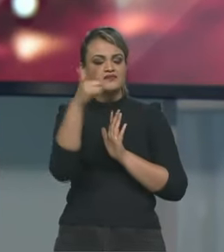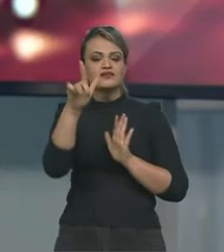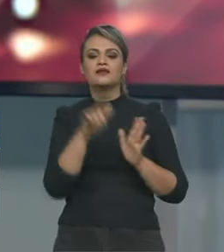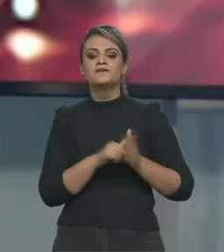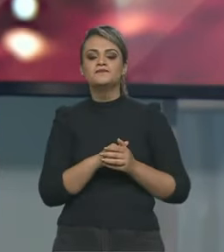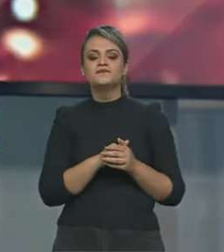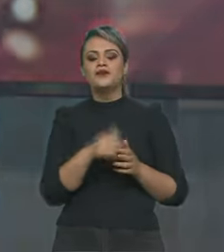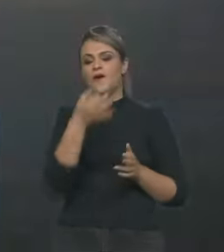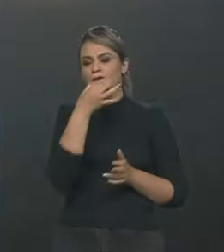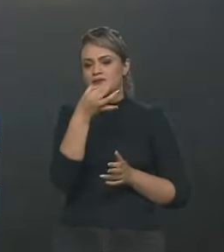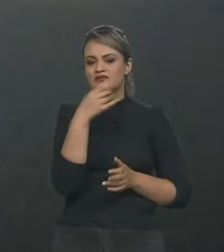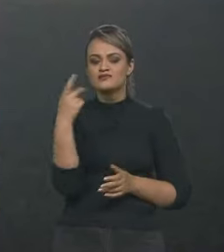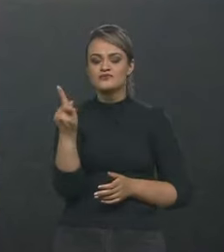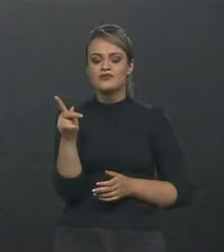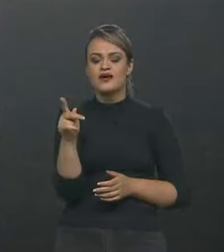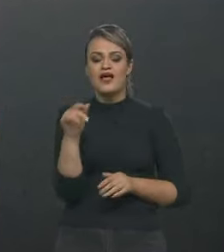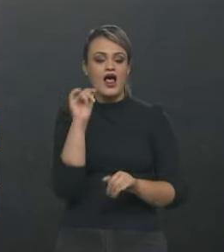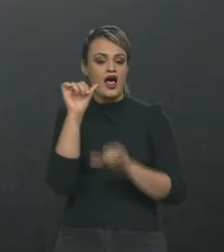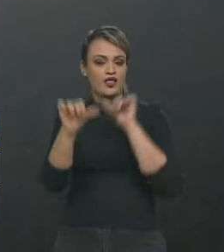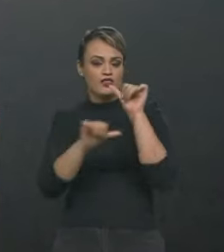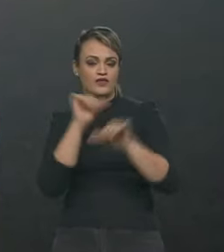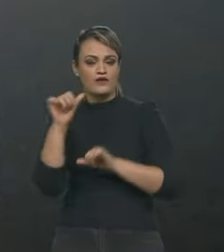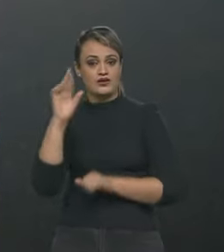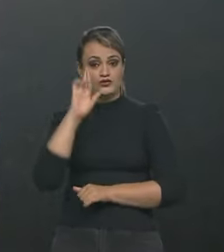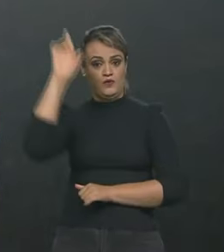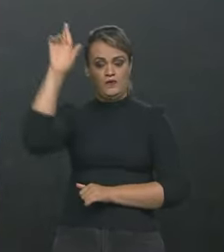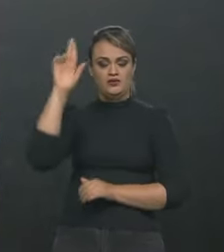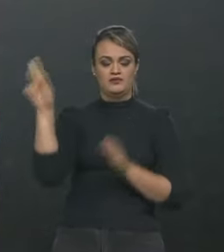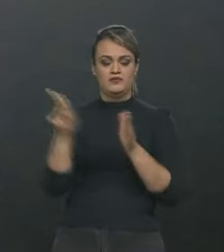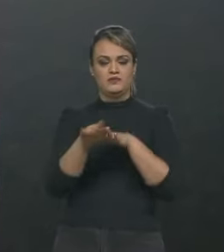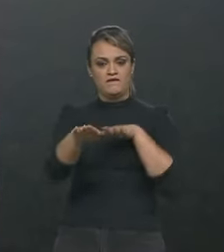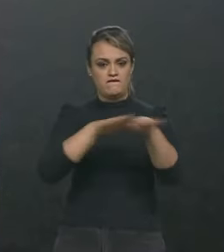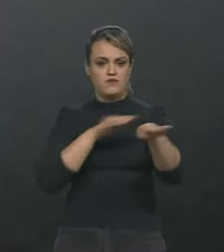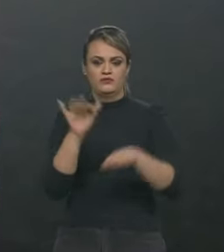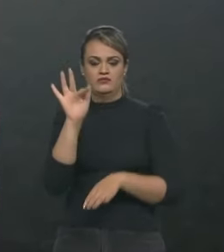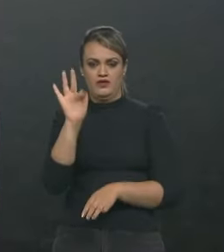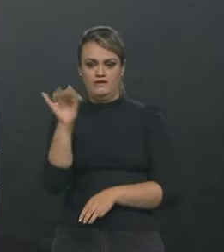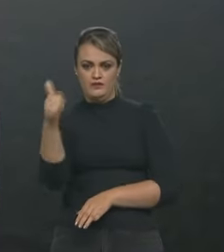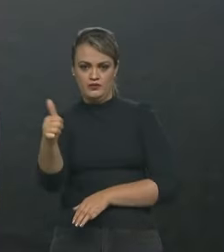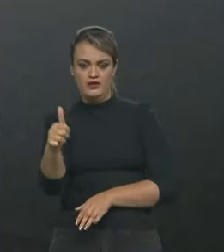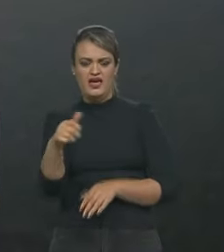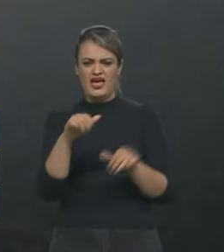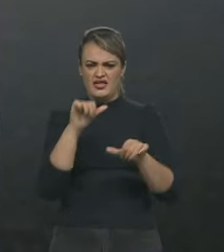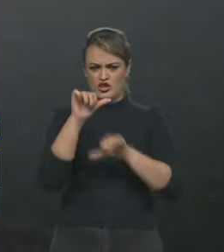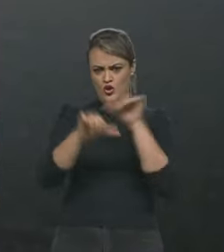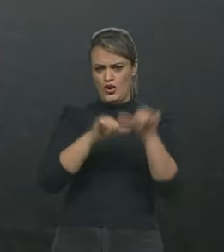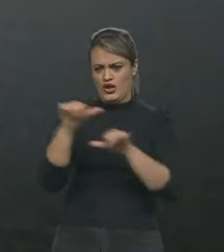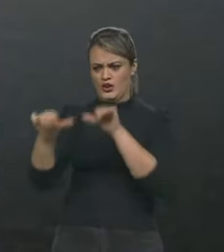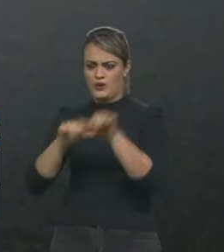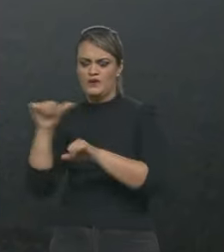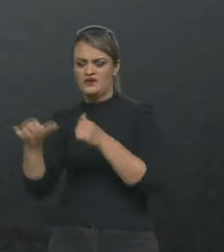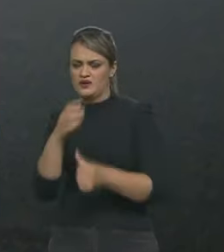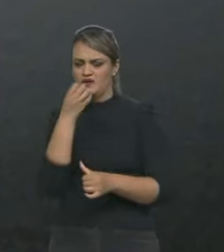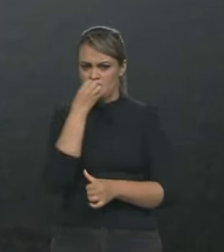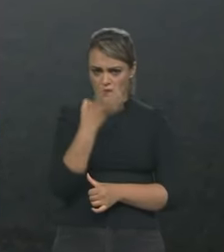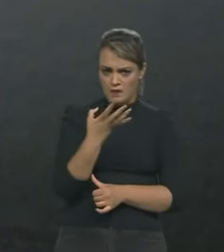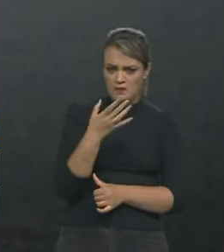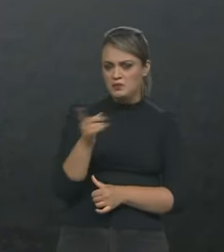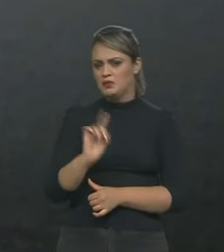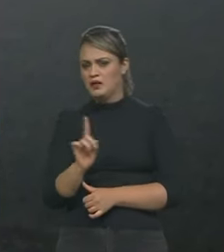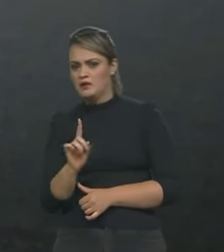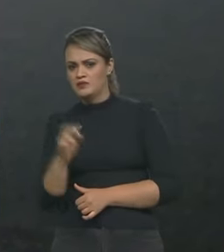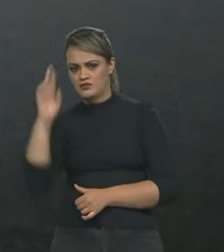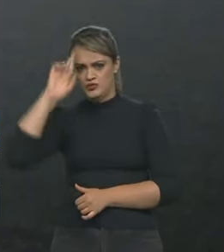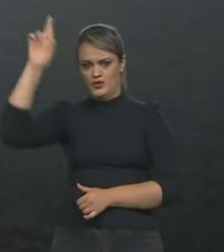respeito da troca de comando na Fórmula 1. Você acha que essa troca de comando fez bem ou fez mal para a Fórmula 1?